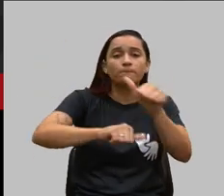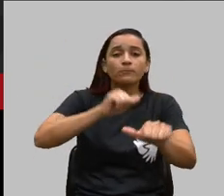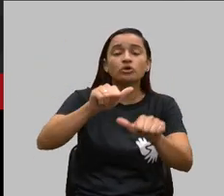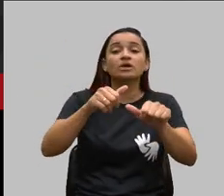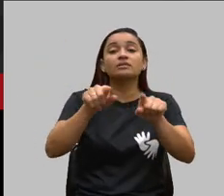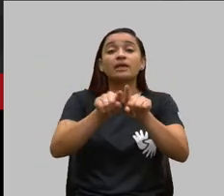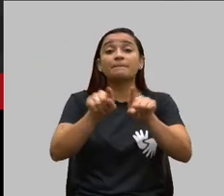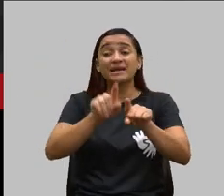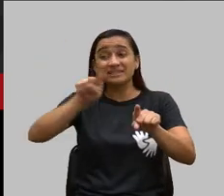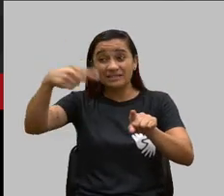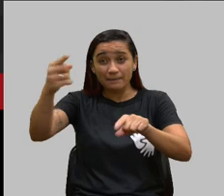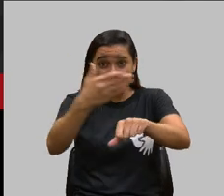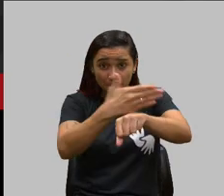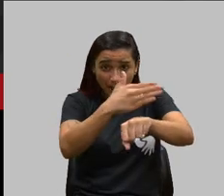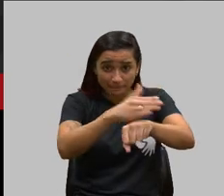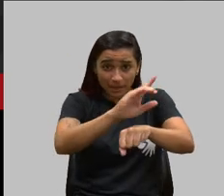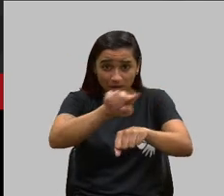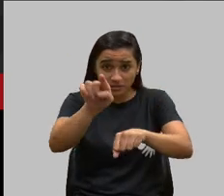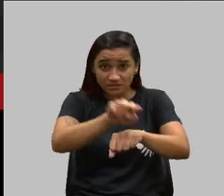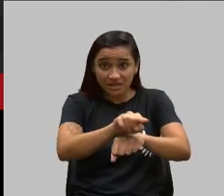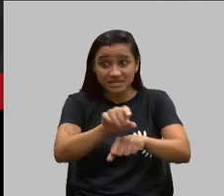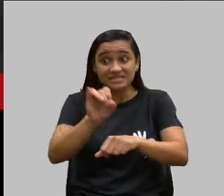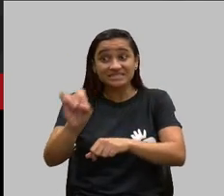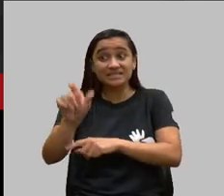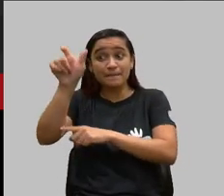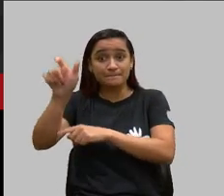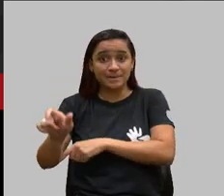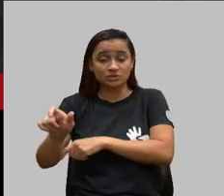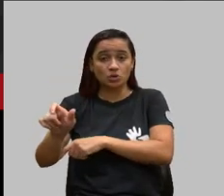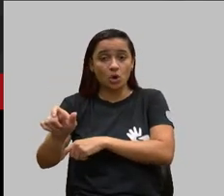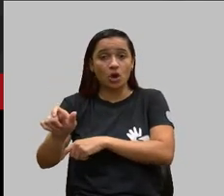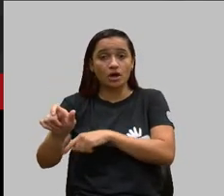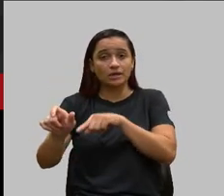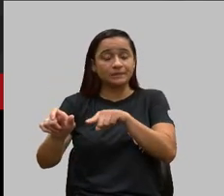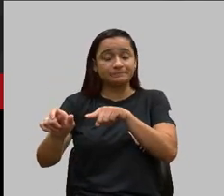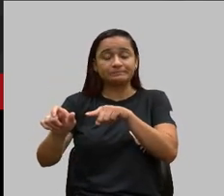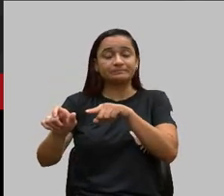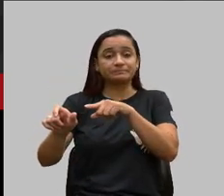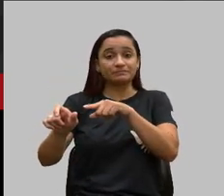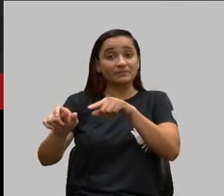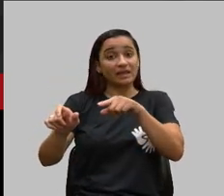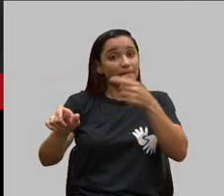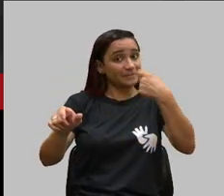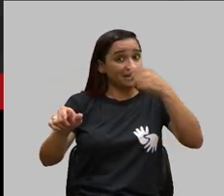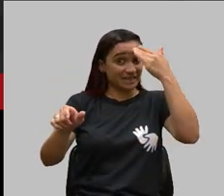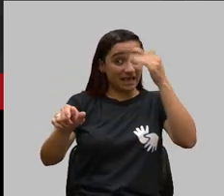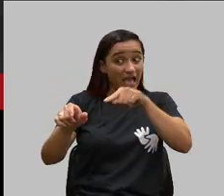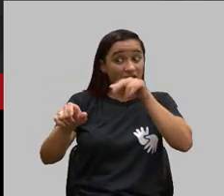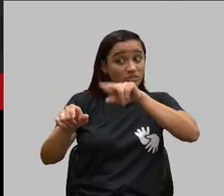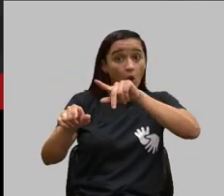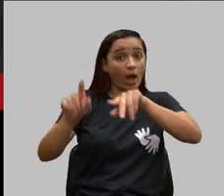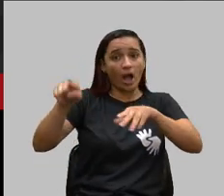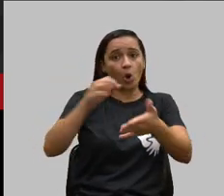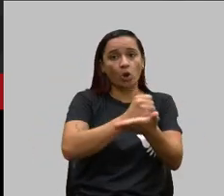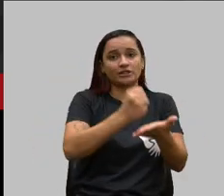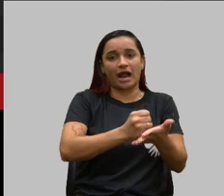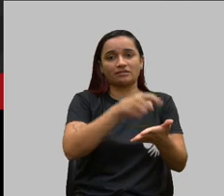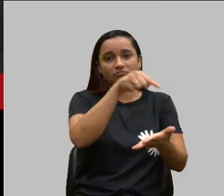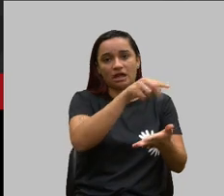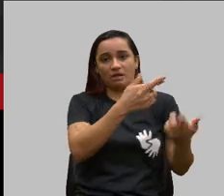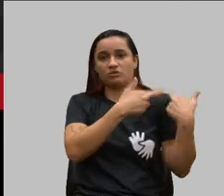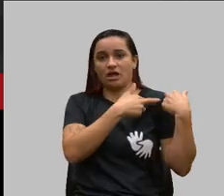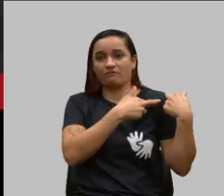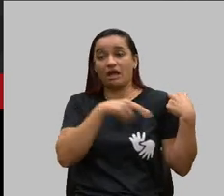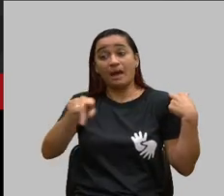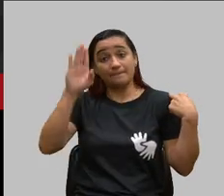o beneficiário deseje, porque ele não é o contratante, isso é uma coisa que a gente tem que entender no contrato coletivo, ele não é o contratante, mas ele é